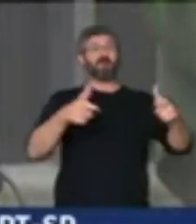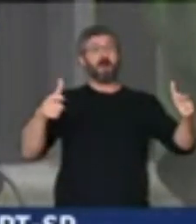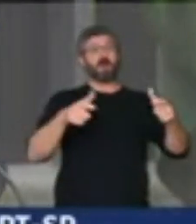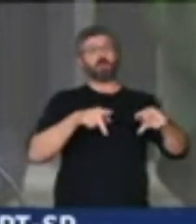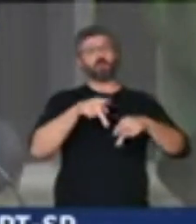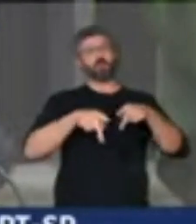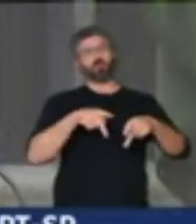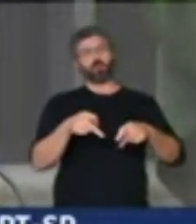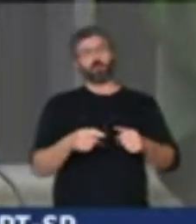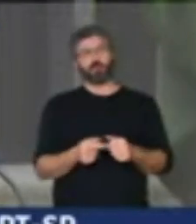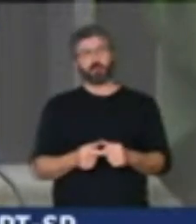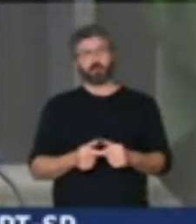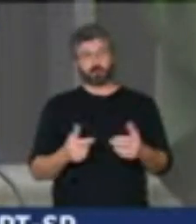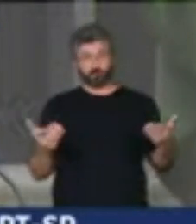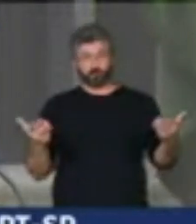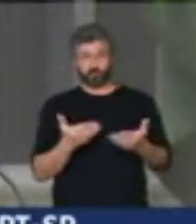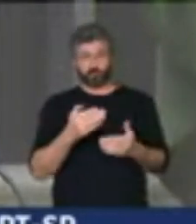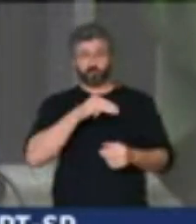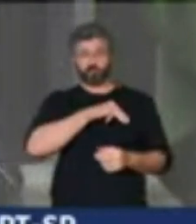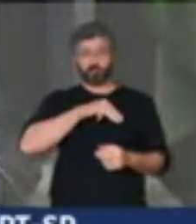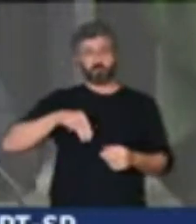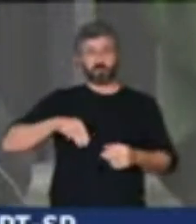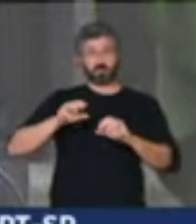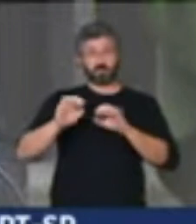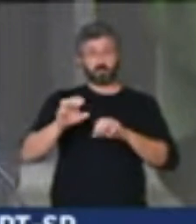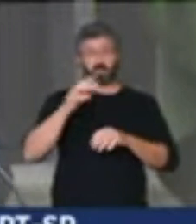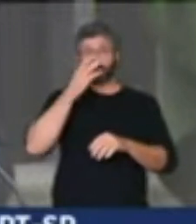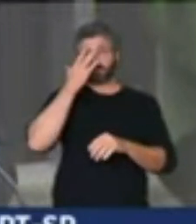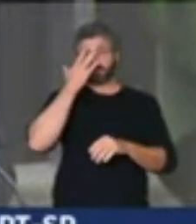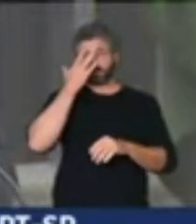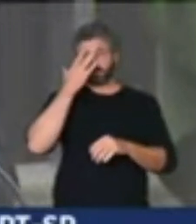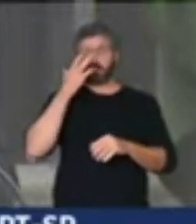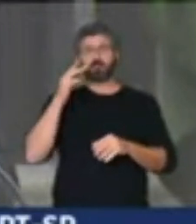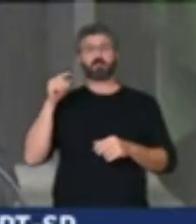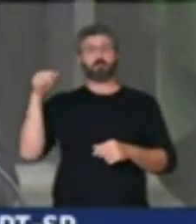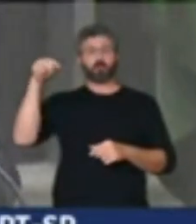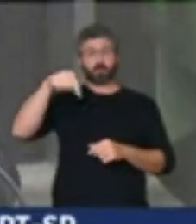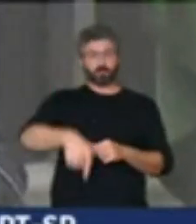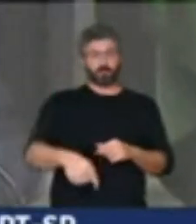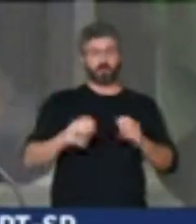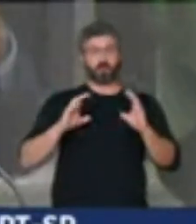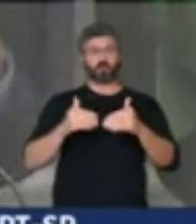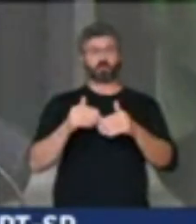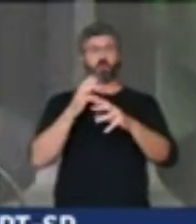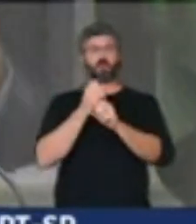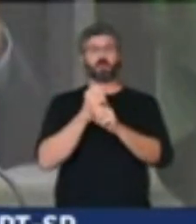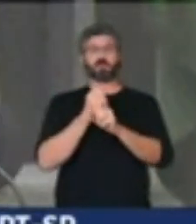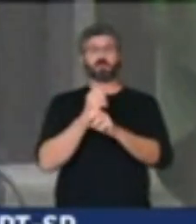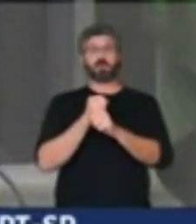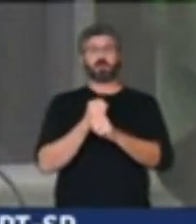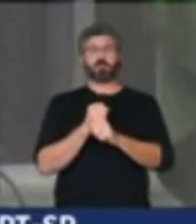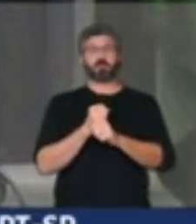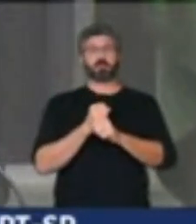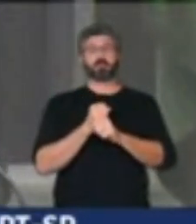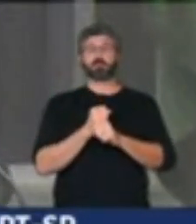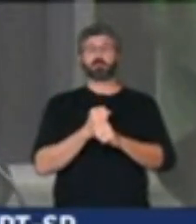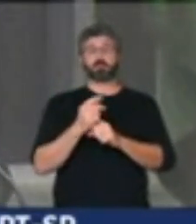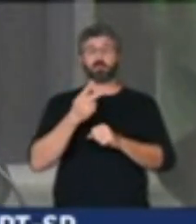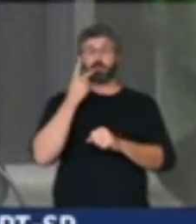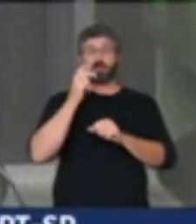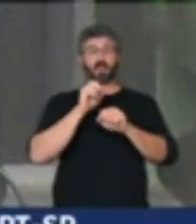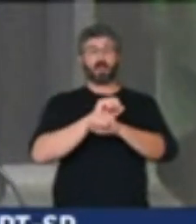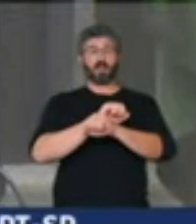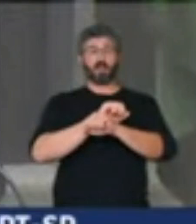brasileiro. Hoje o ministro da Educação veio à Comissão de Orçamento e ele transparece exatamente